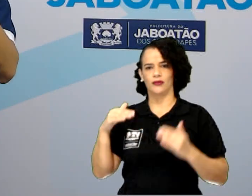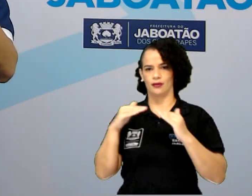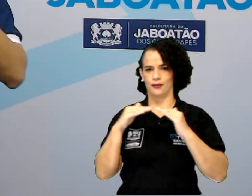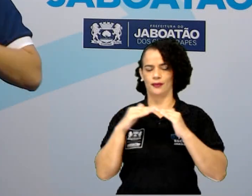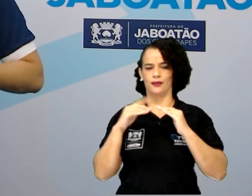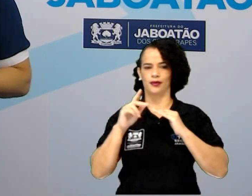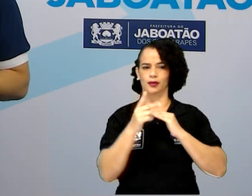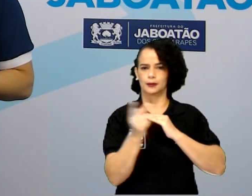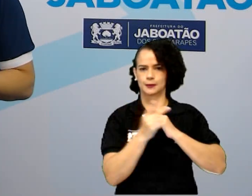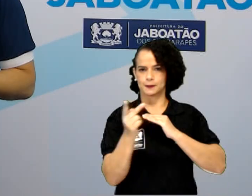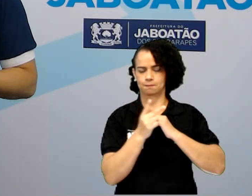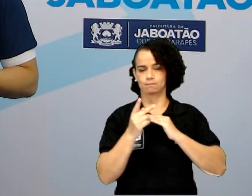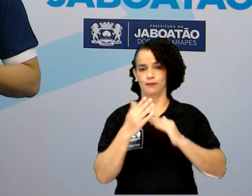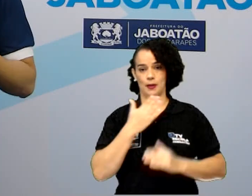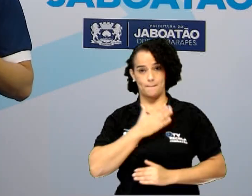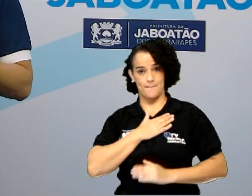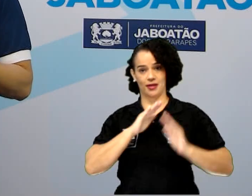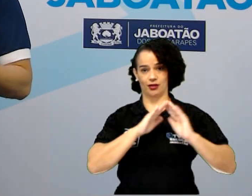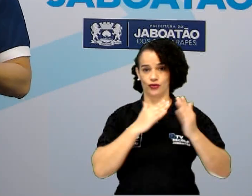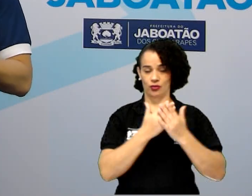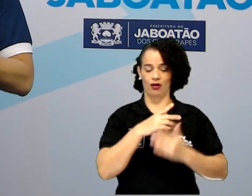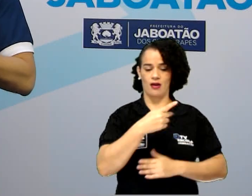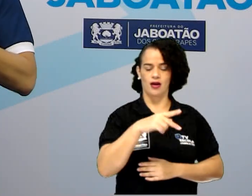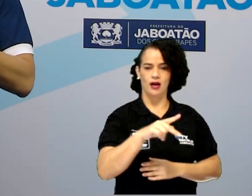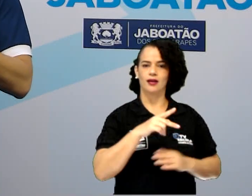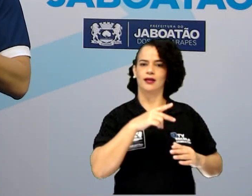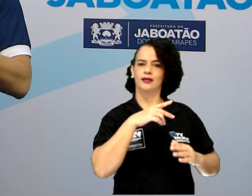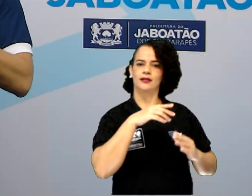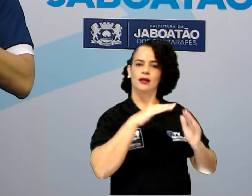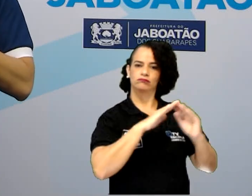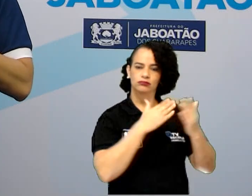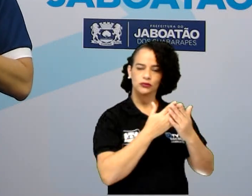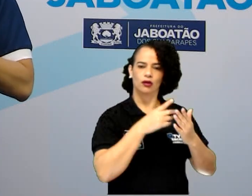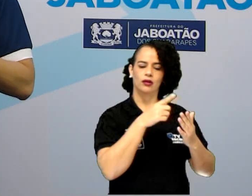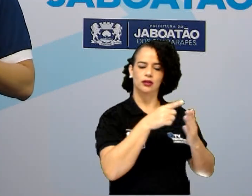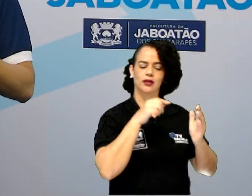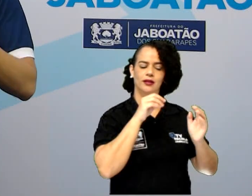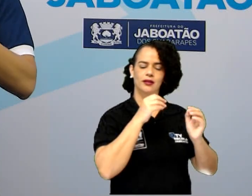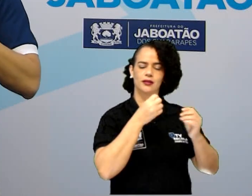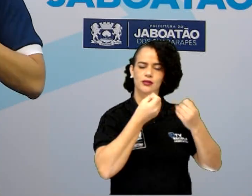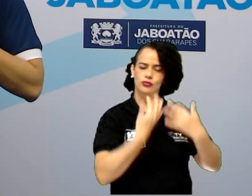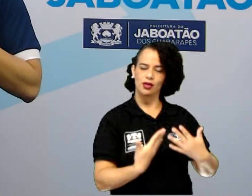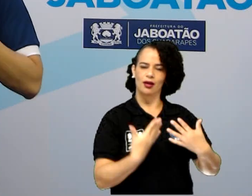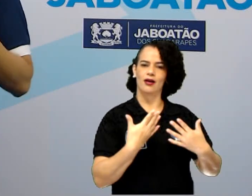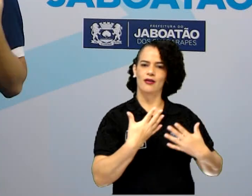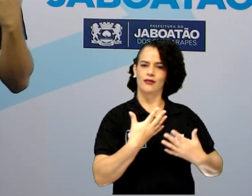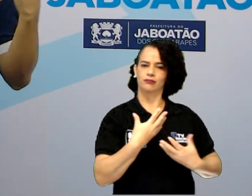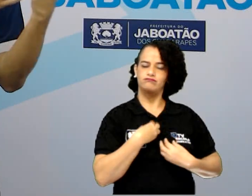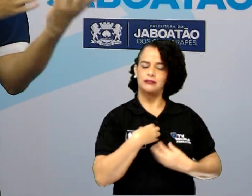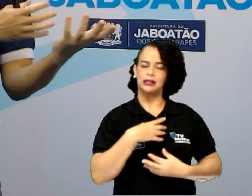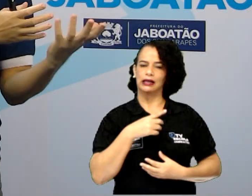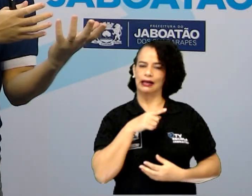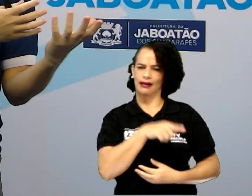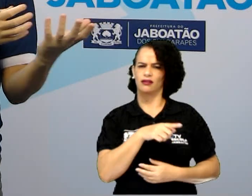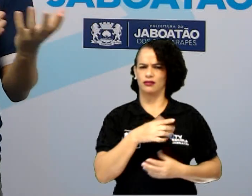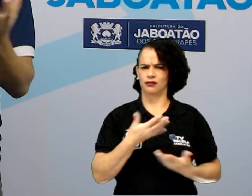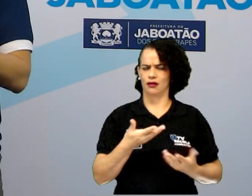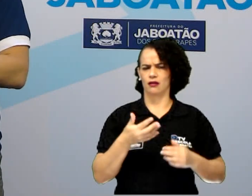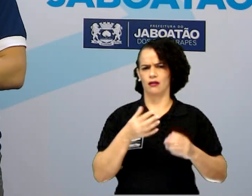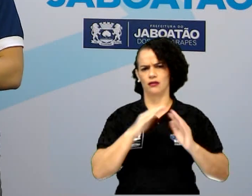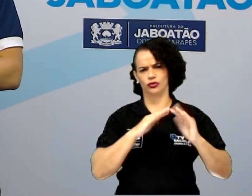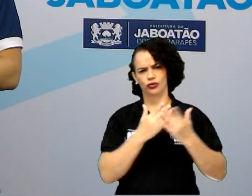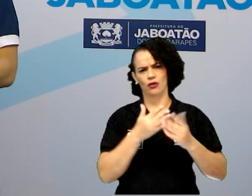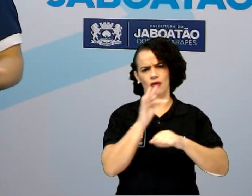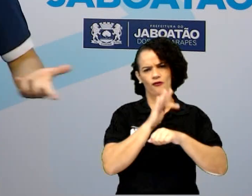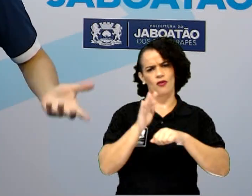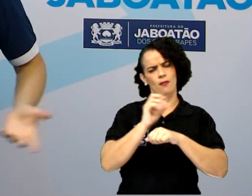nessa expressão minha escola. Essa escola que ele se sentia dono, Que ele se apropriava, era aquela escola formal ou era a escola da